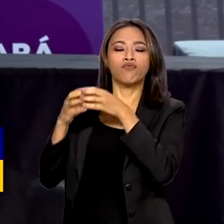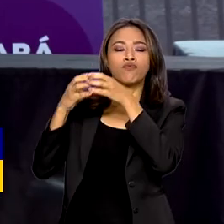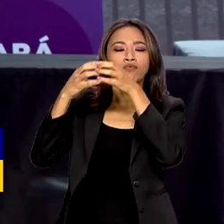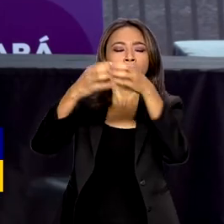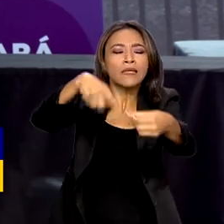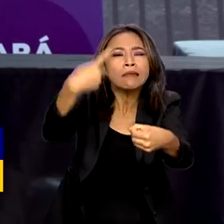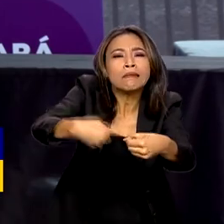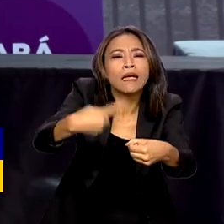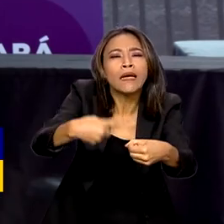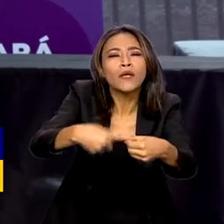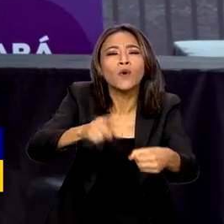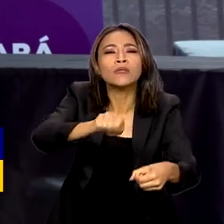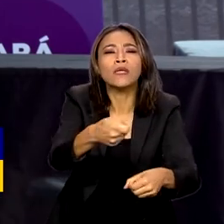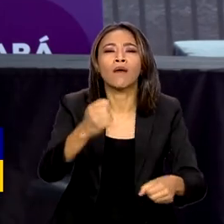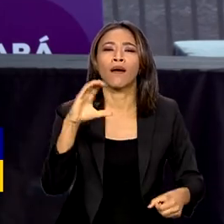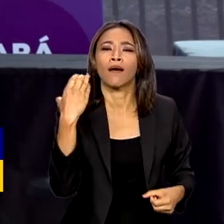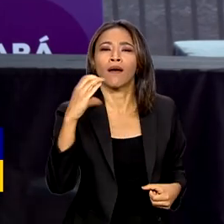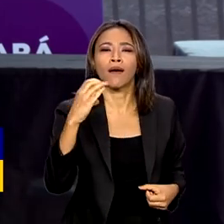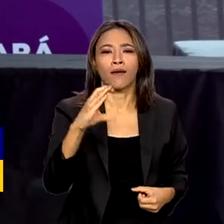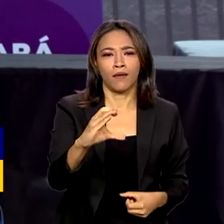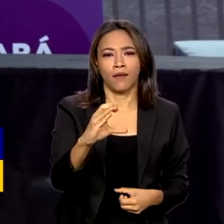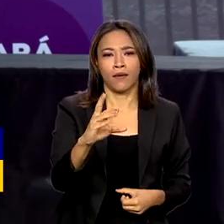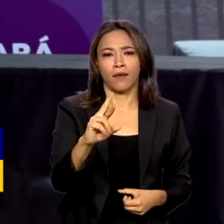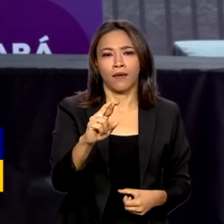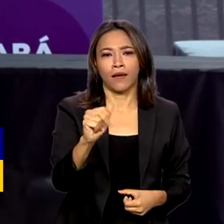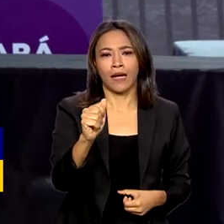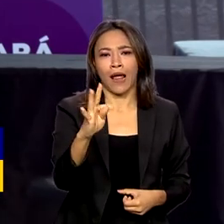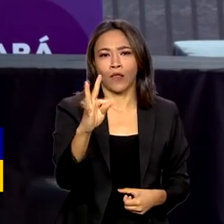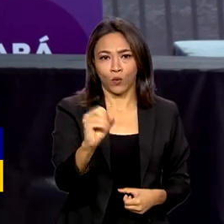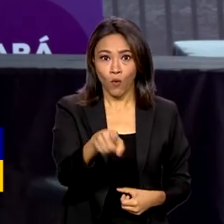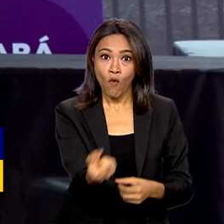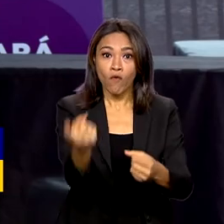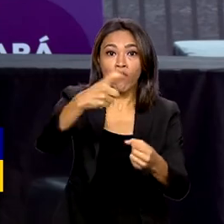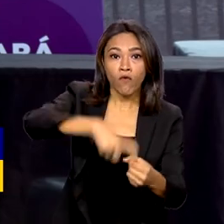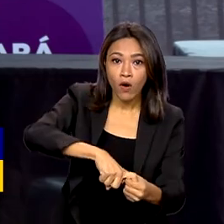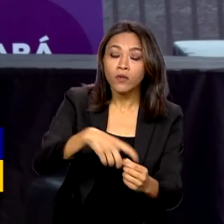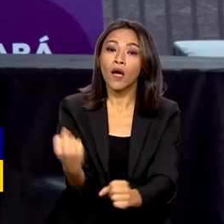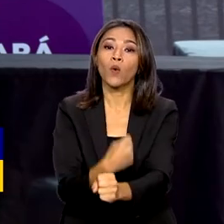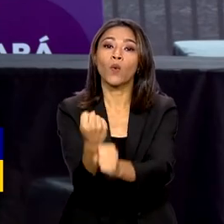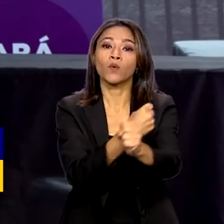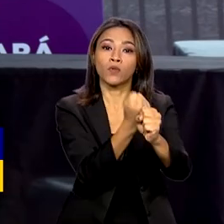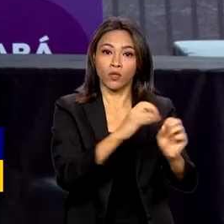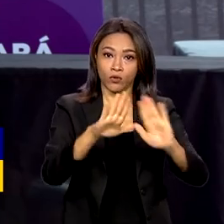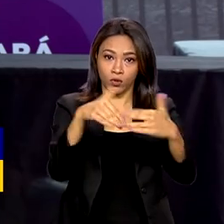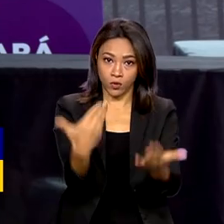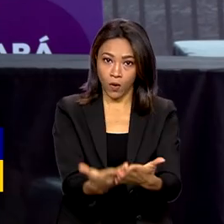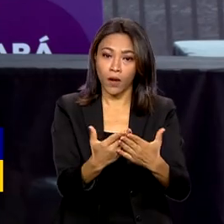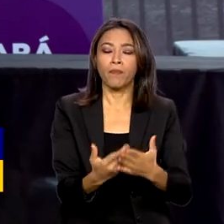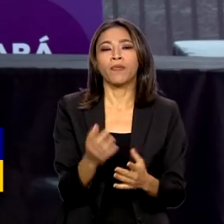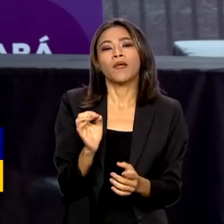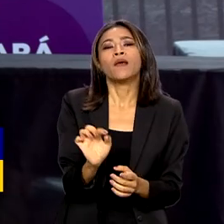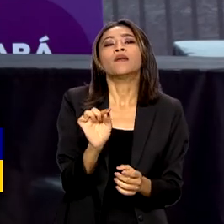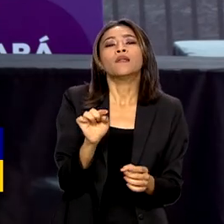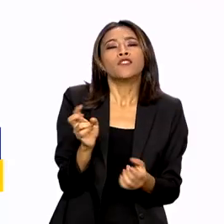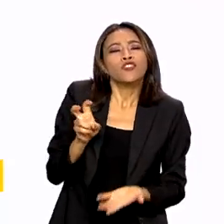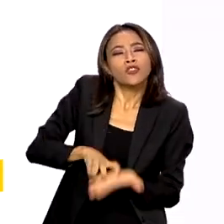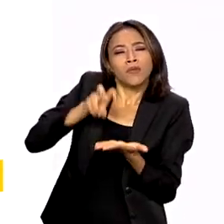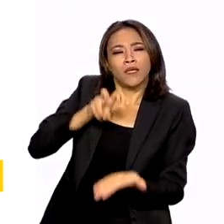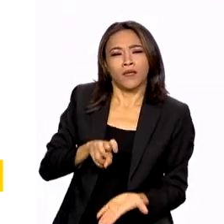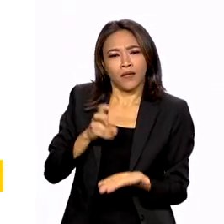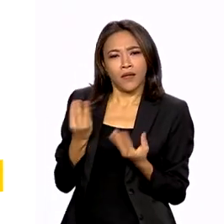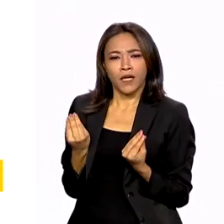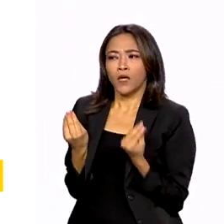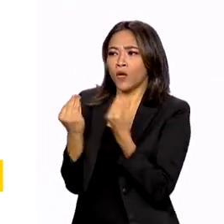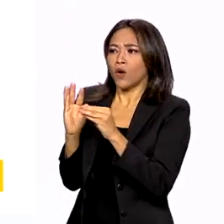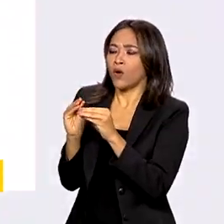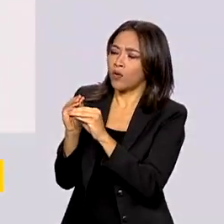400 quilômetros, onde retoma obras da educação básica. Mais cedo, o presidente Lula fez, inclusive, uma